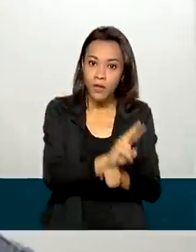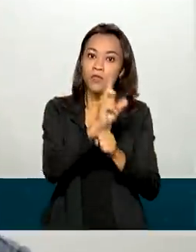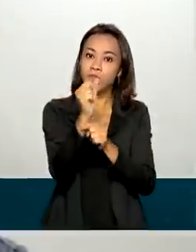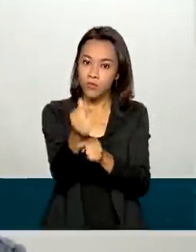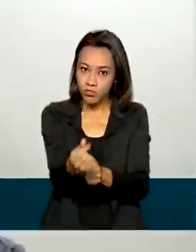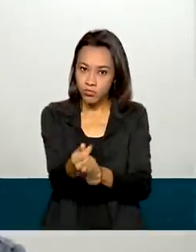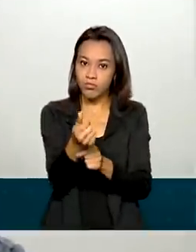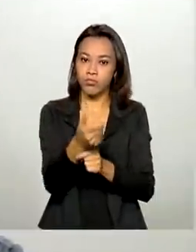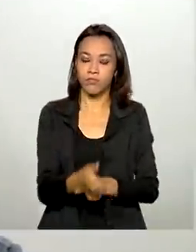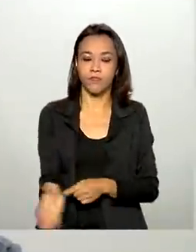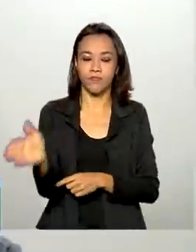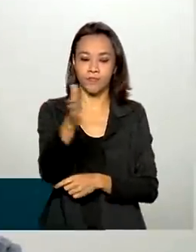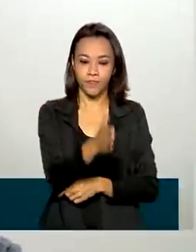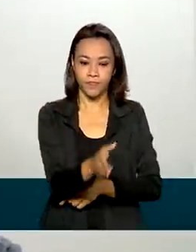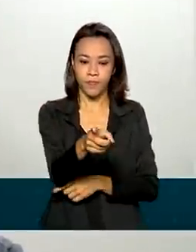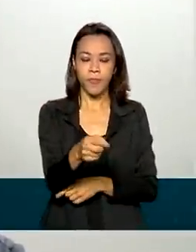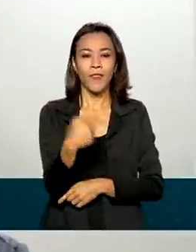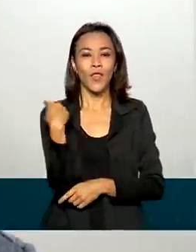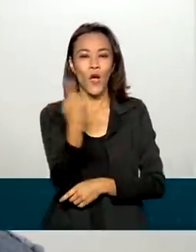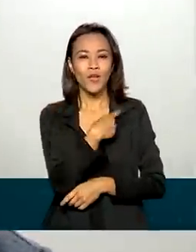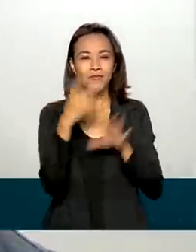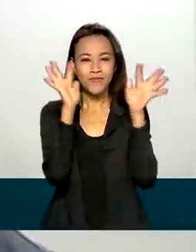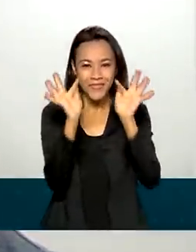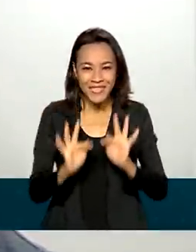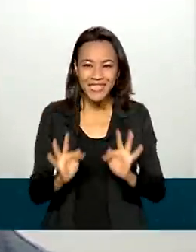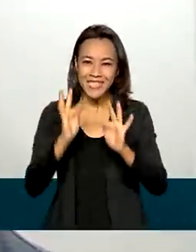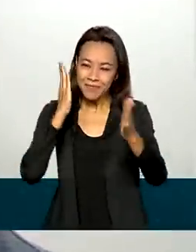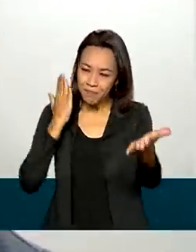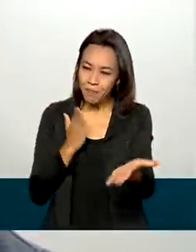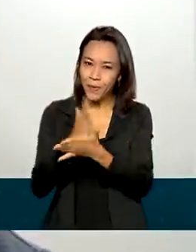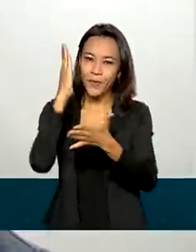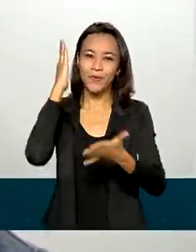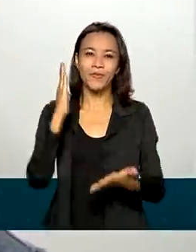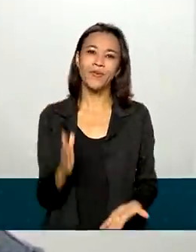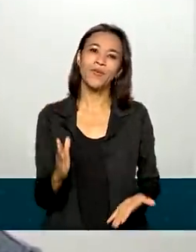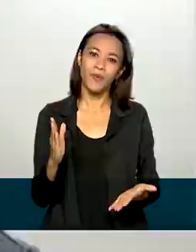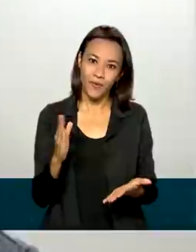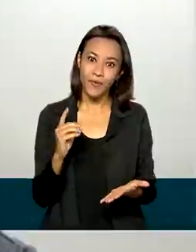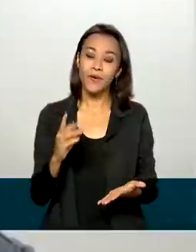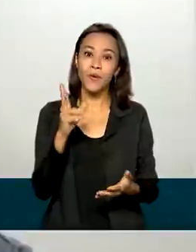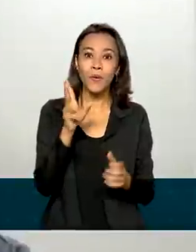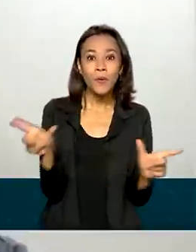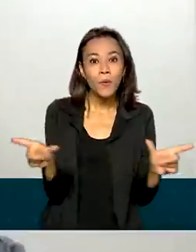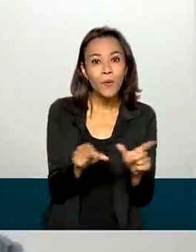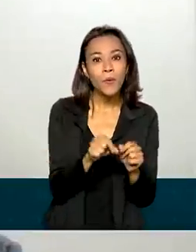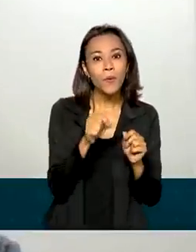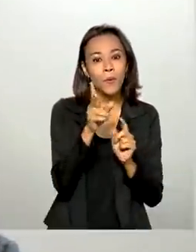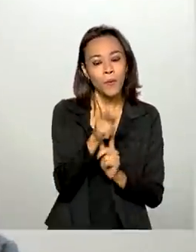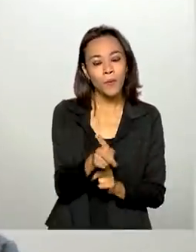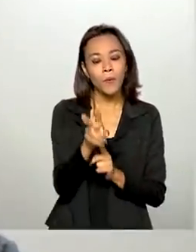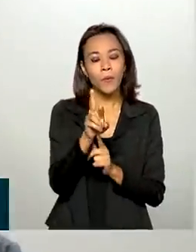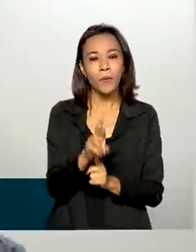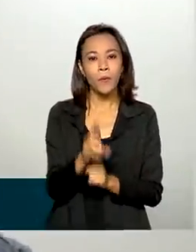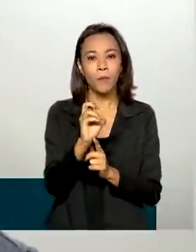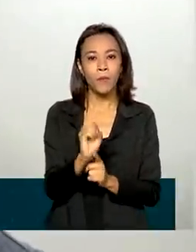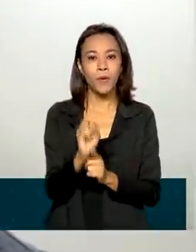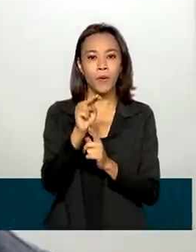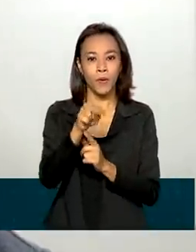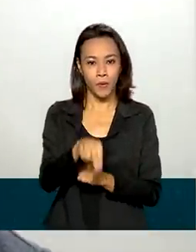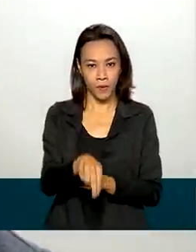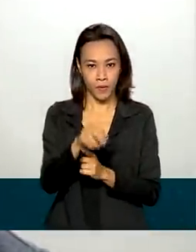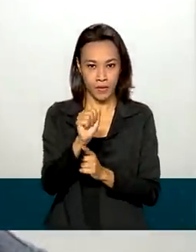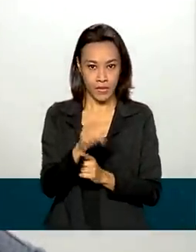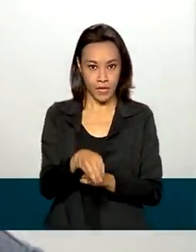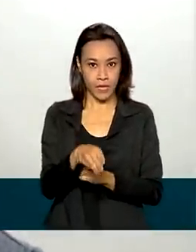Tivemos a felicidade da aprovação de um investimento pronante para a aquisição de um caminhão zero quilômetro,